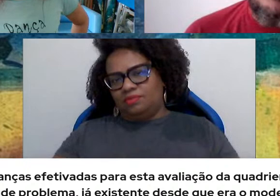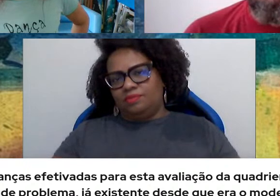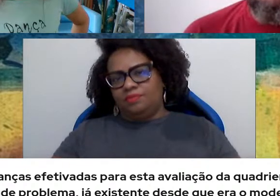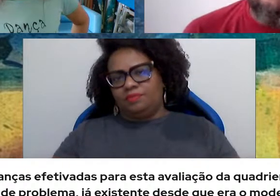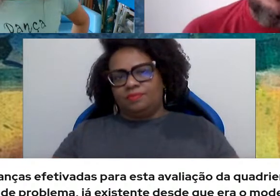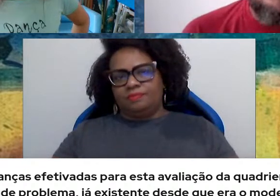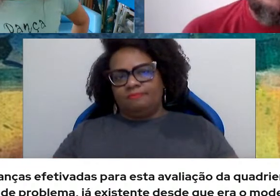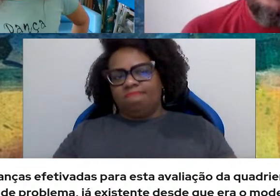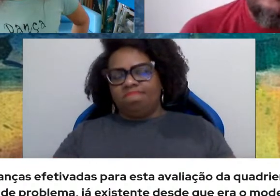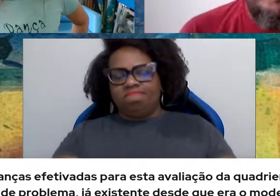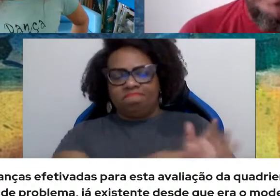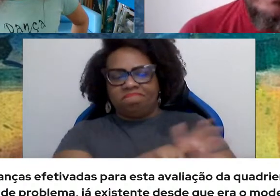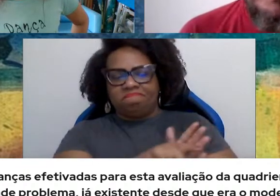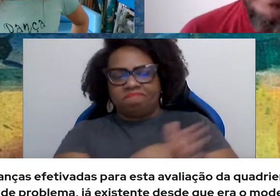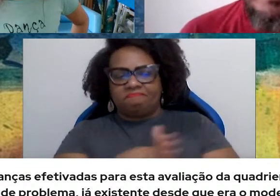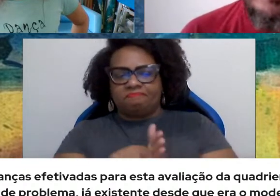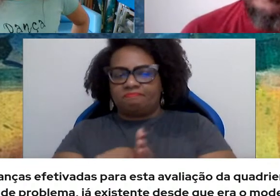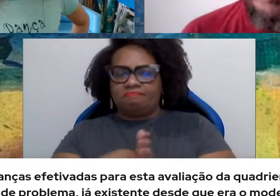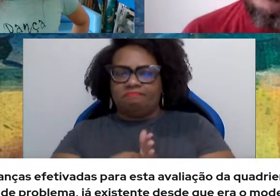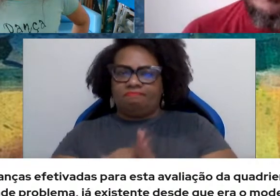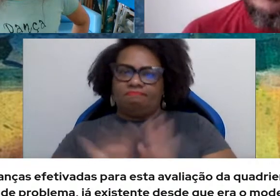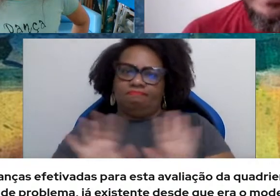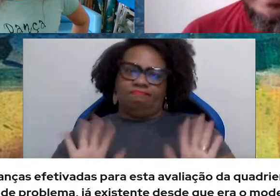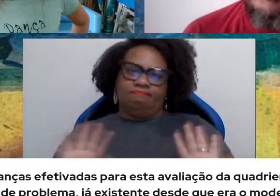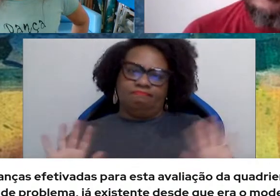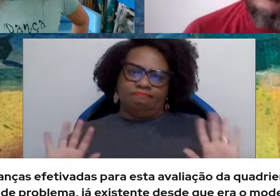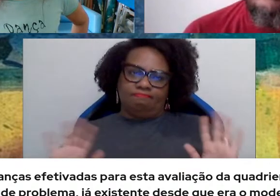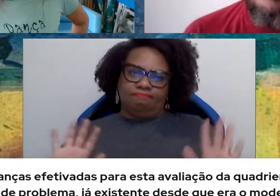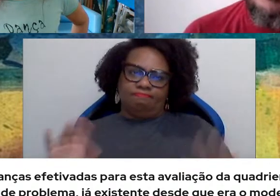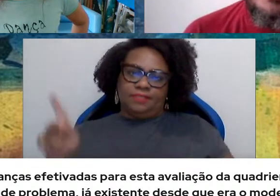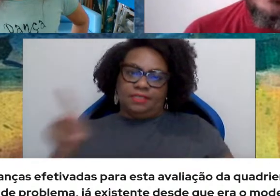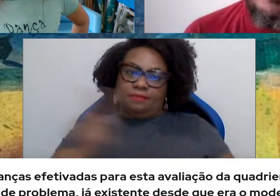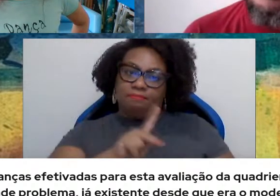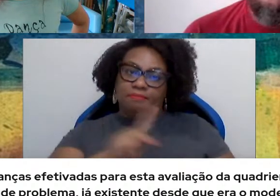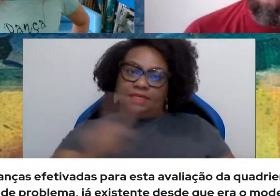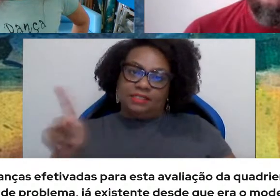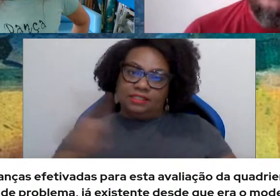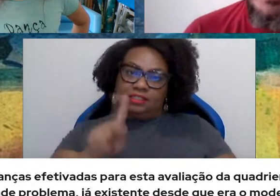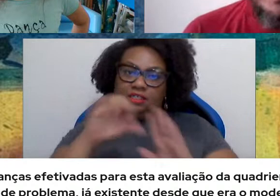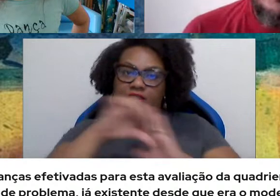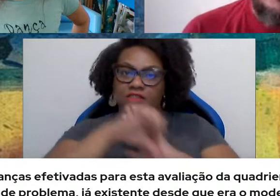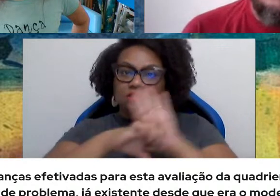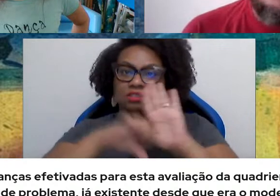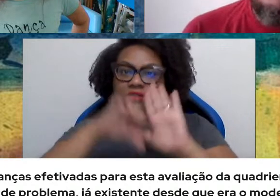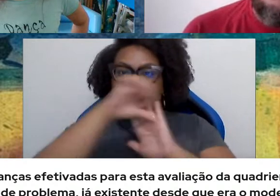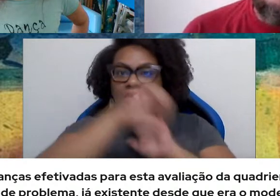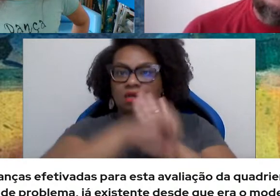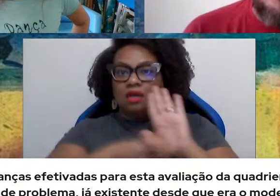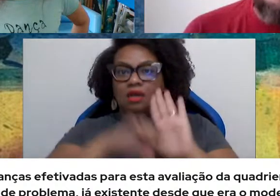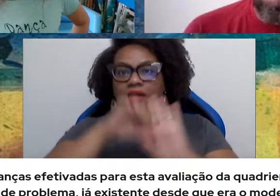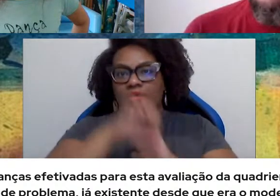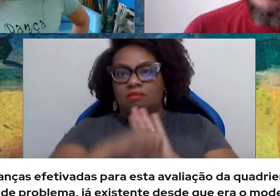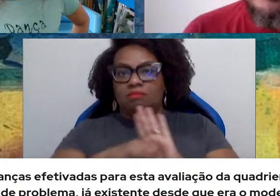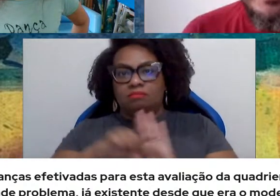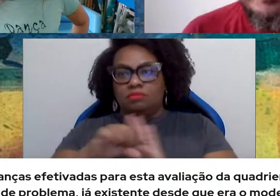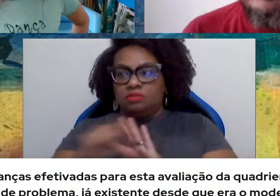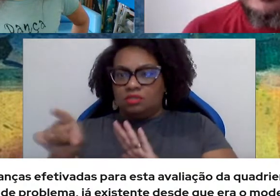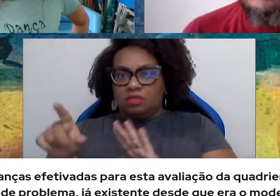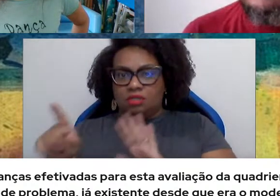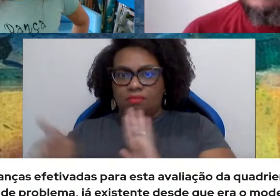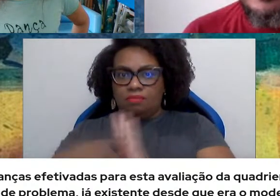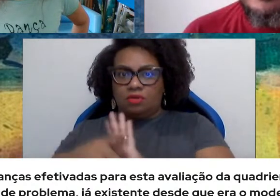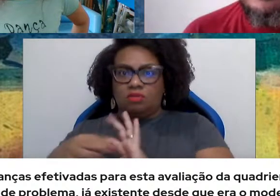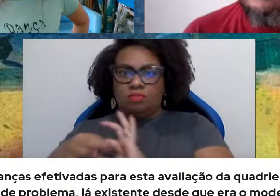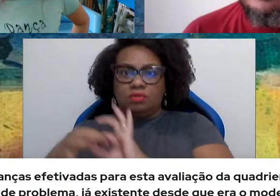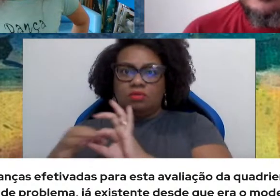especular muito mais, enfim, a nossa presidente da CAPES atual, ela é intimamente ligada com a associação